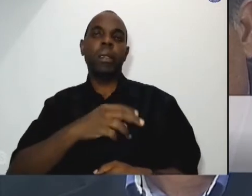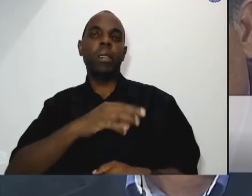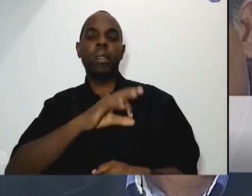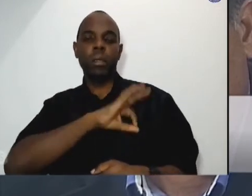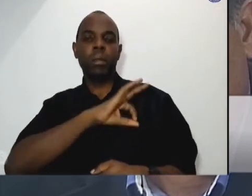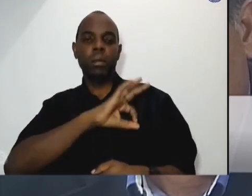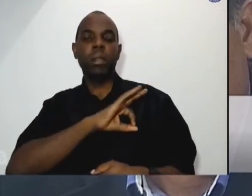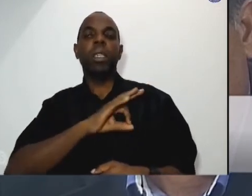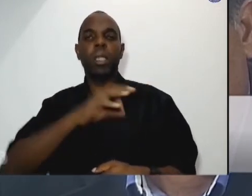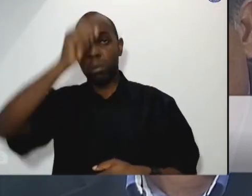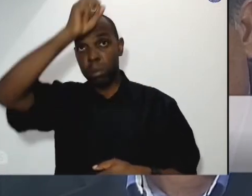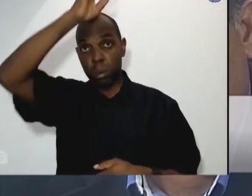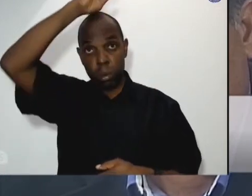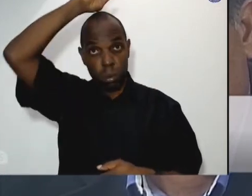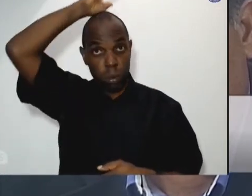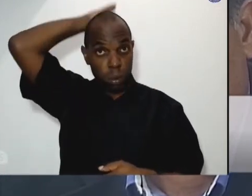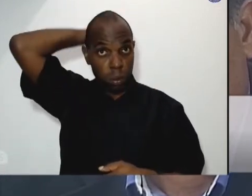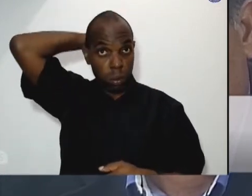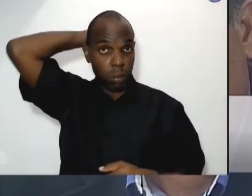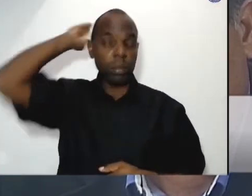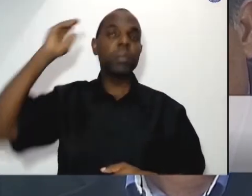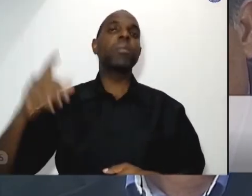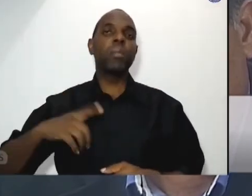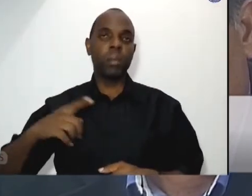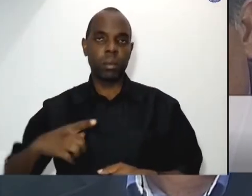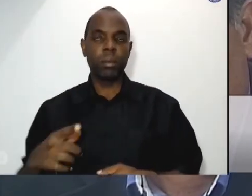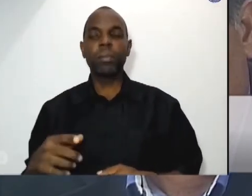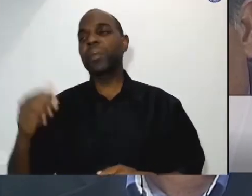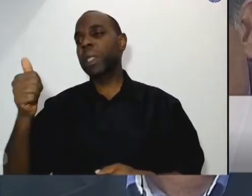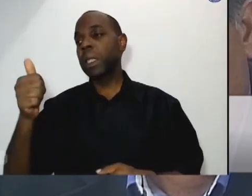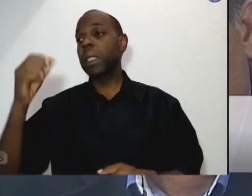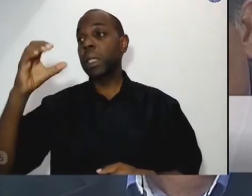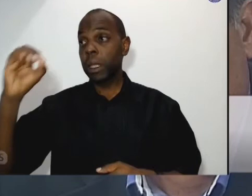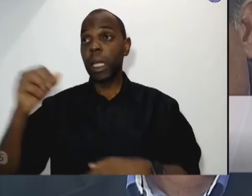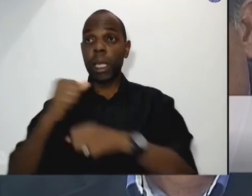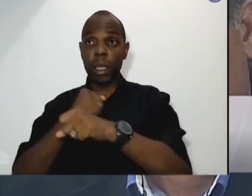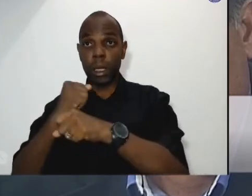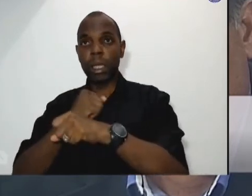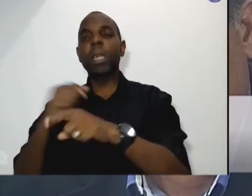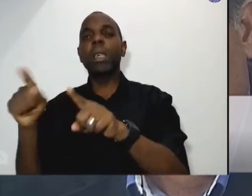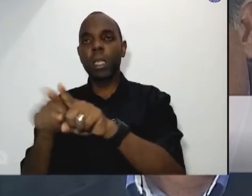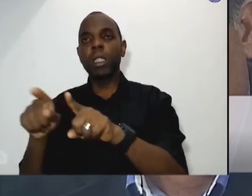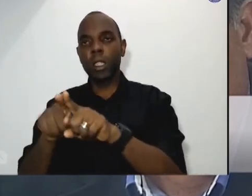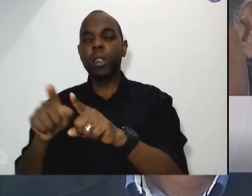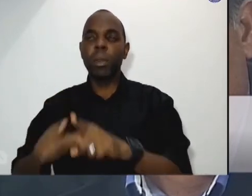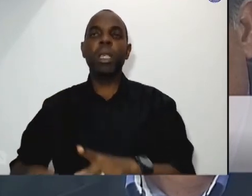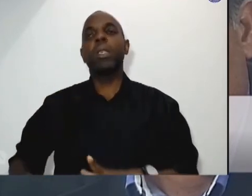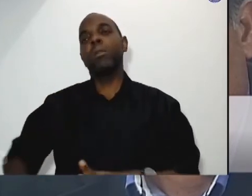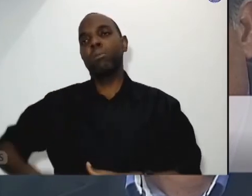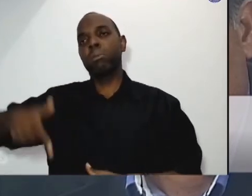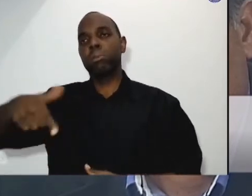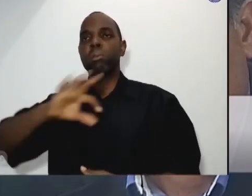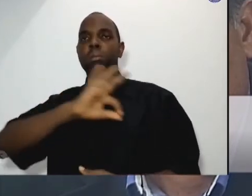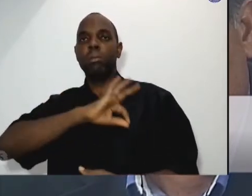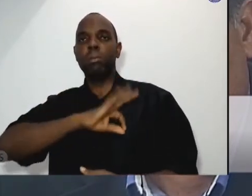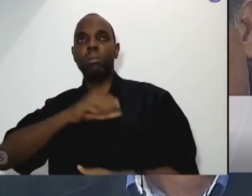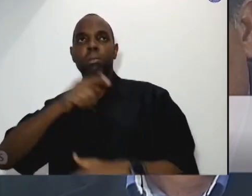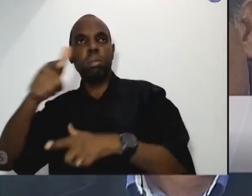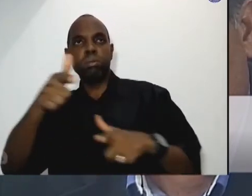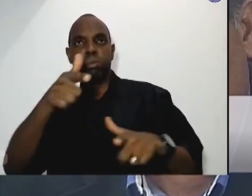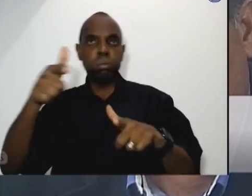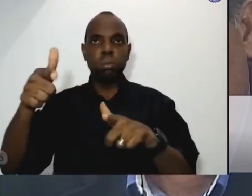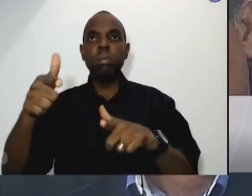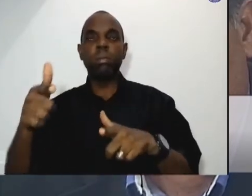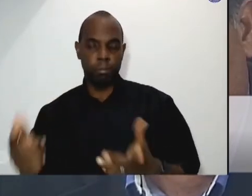e 10 anos trabalhando na rua enfrentando a criminalidade e o policial militar ele é formado